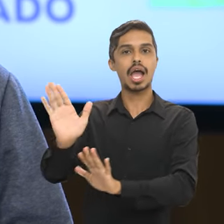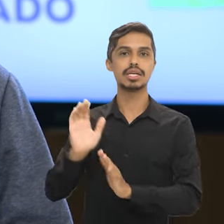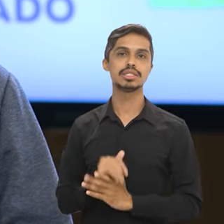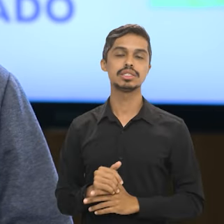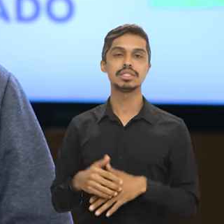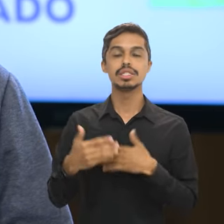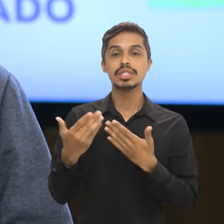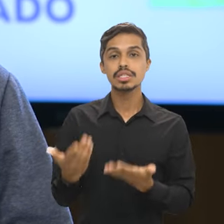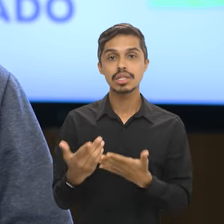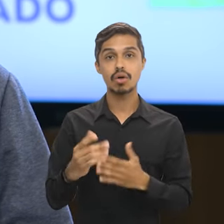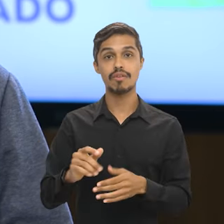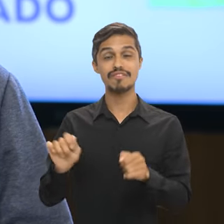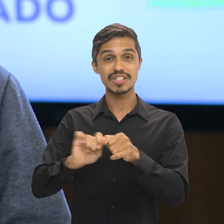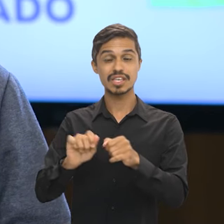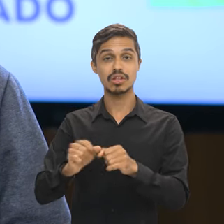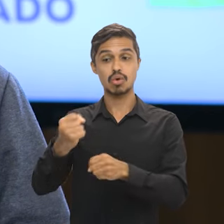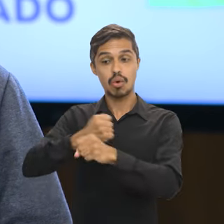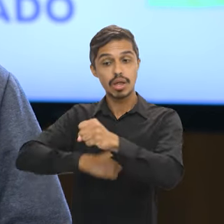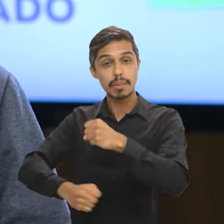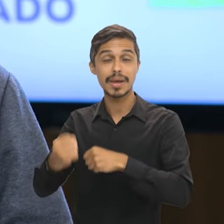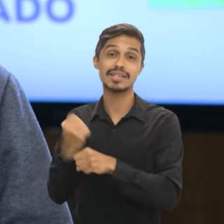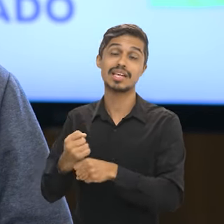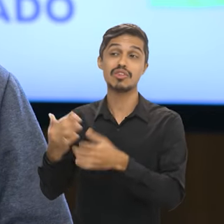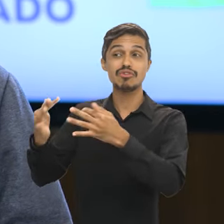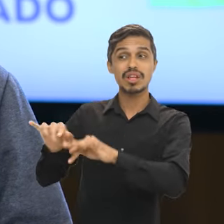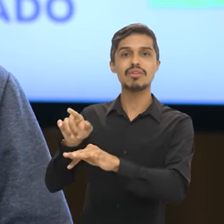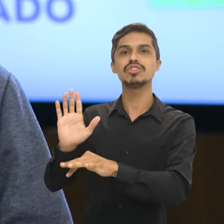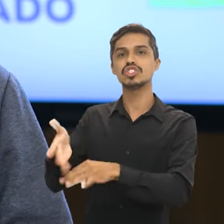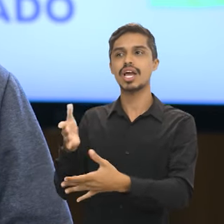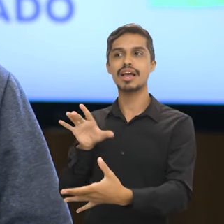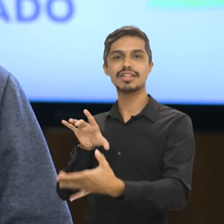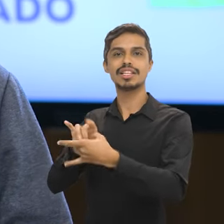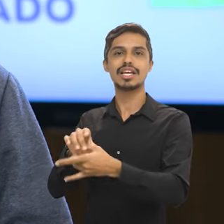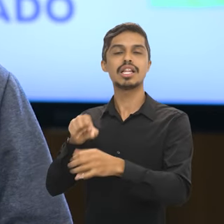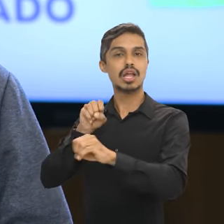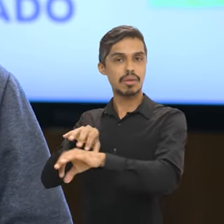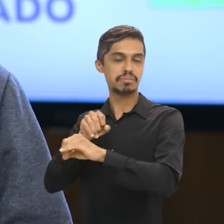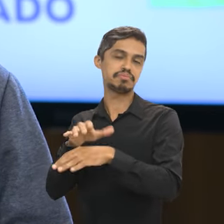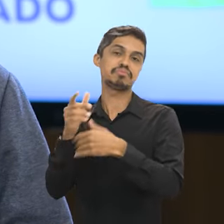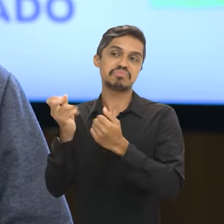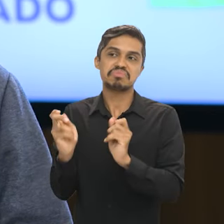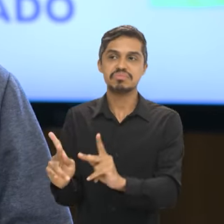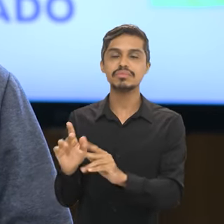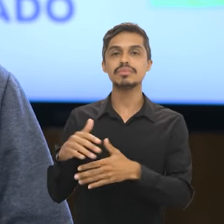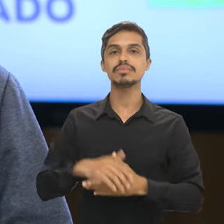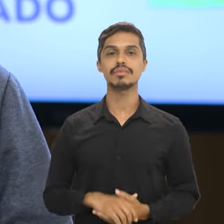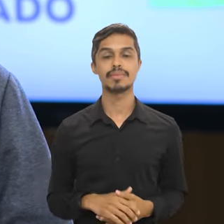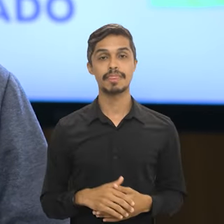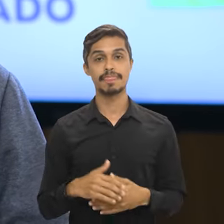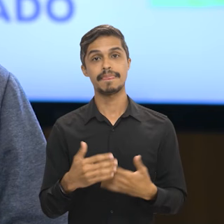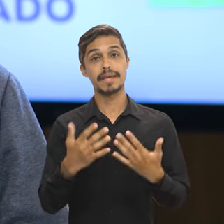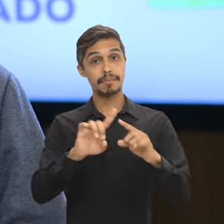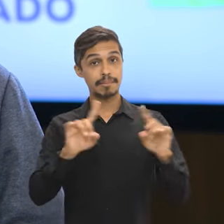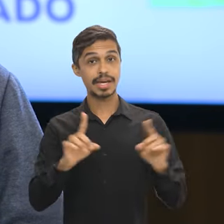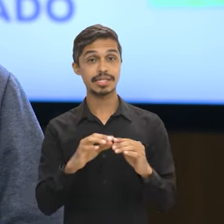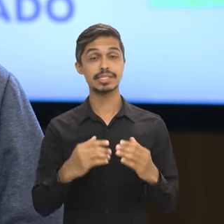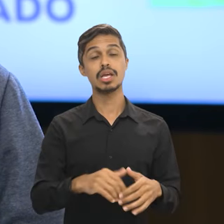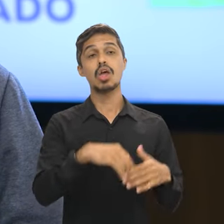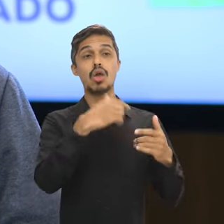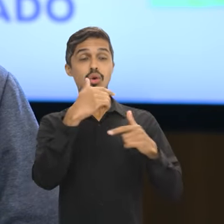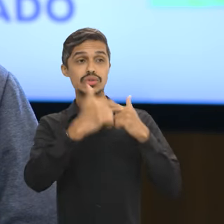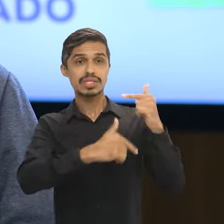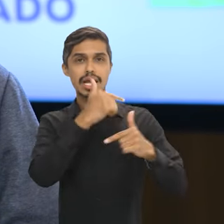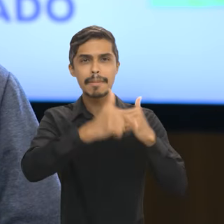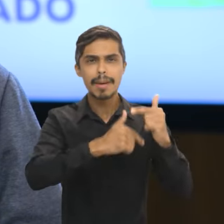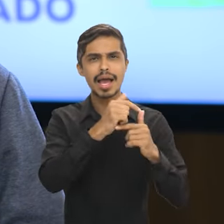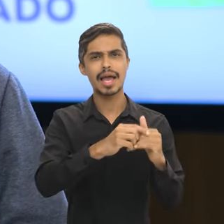um concurso no final do ano passado para as vagas relativas à educação. De qualquer forma, eu ressalto que